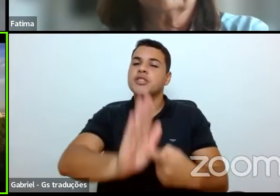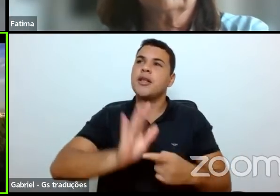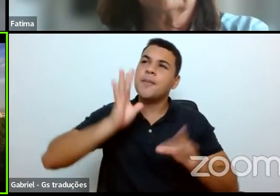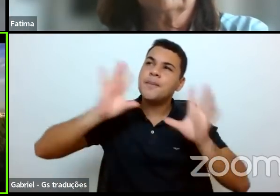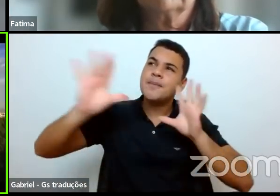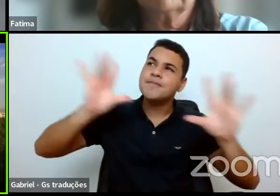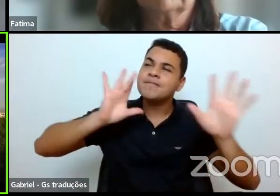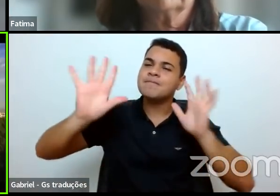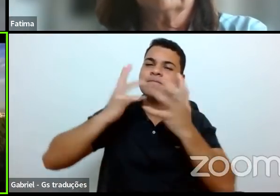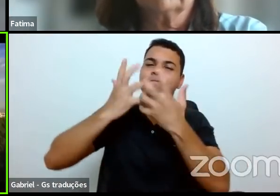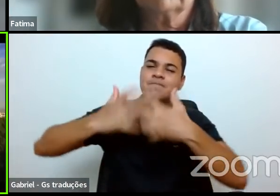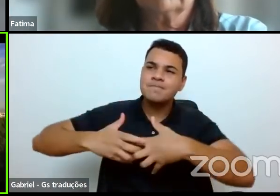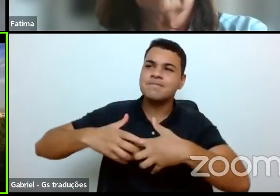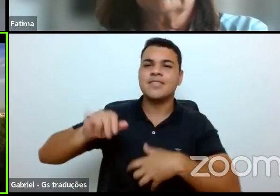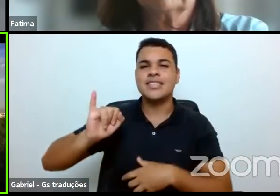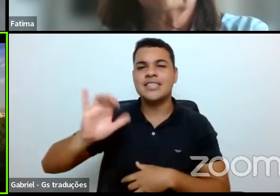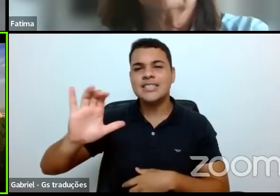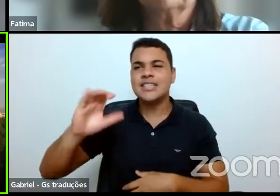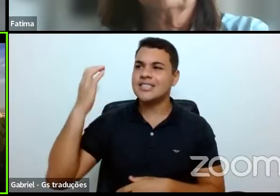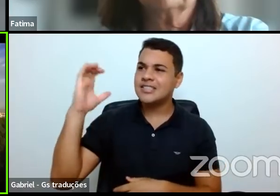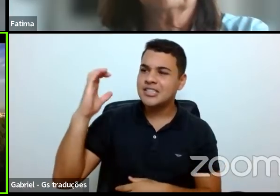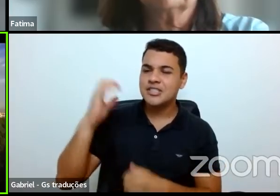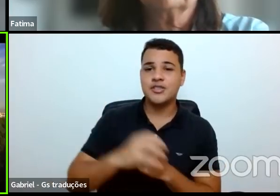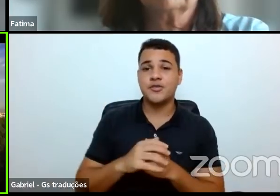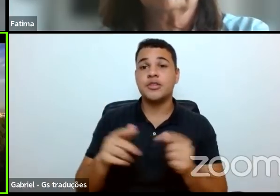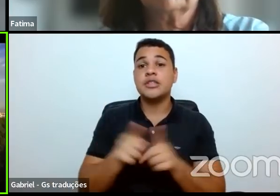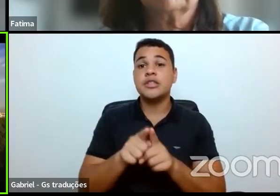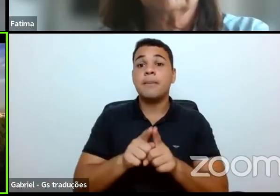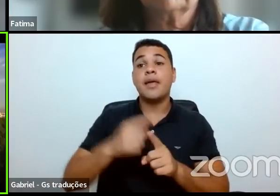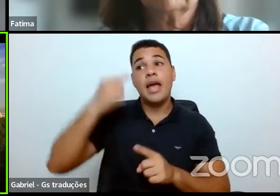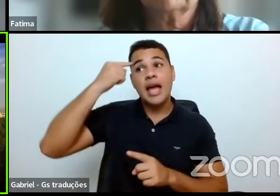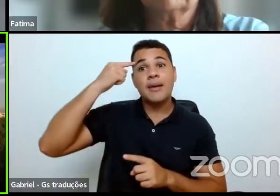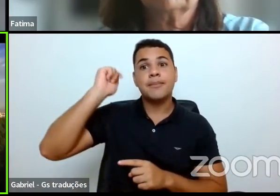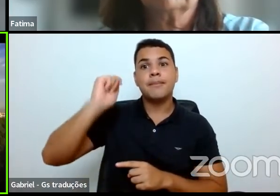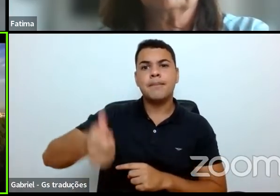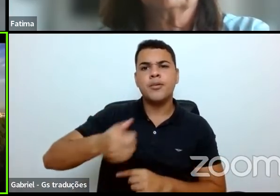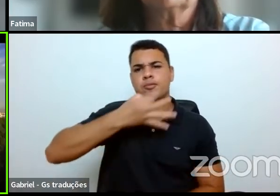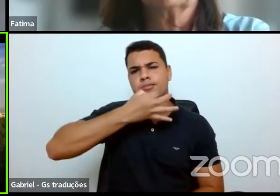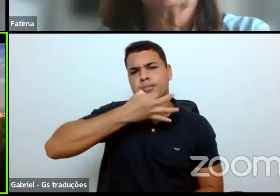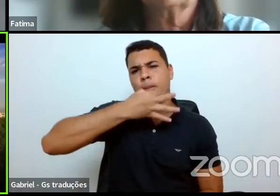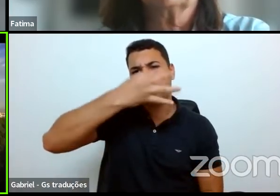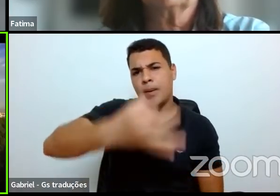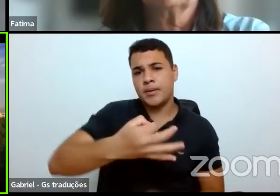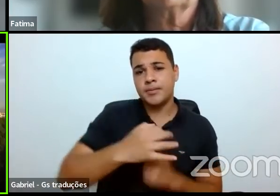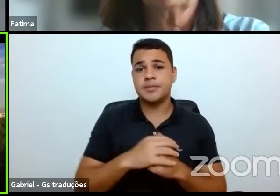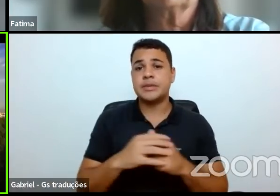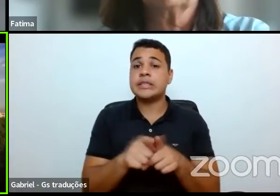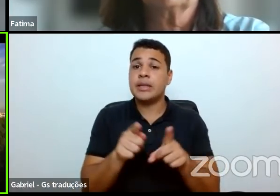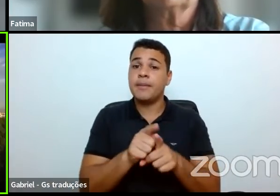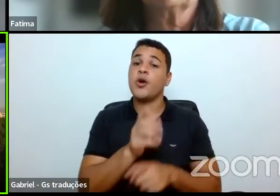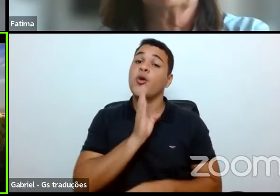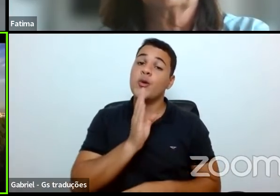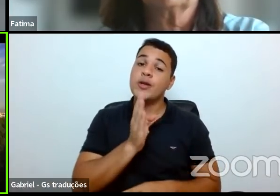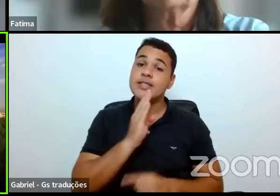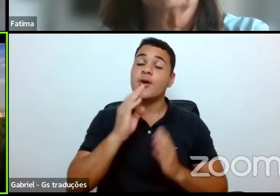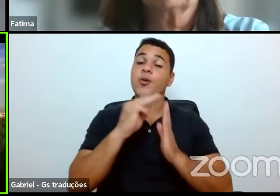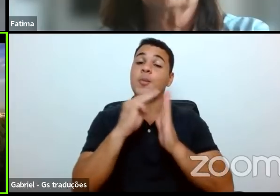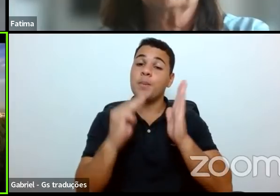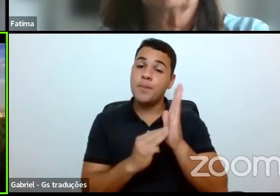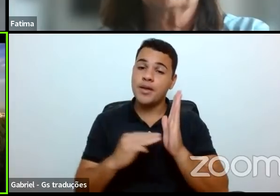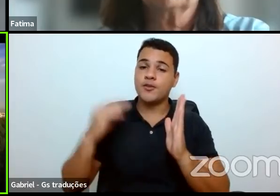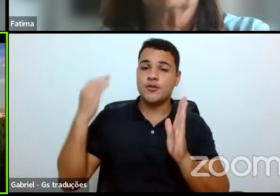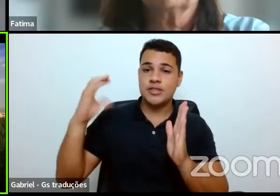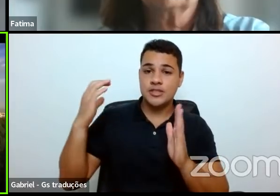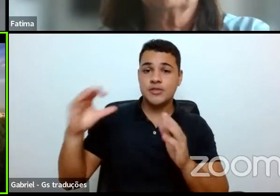capacidade crítica, desenvolver capacidade crítica, conhecer o método científico e estimular a criatividade,